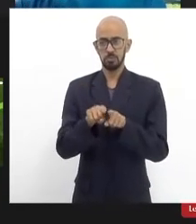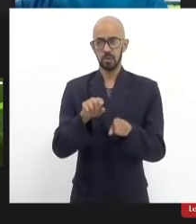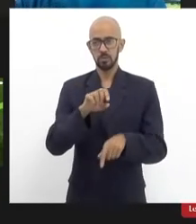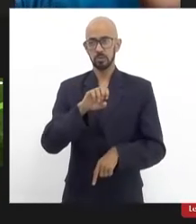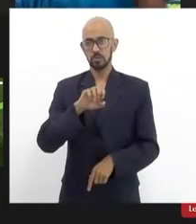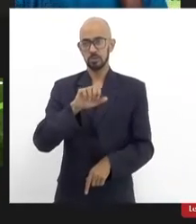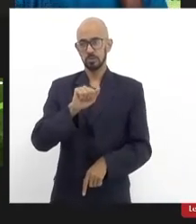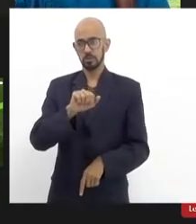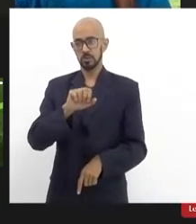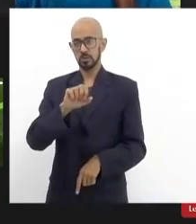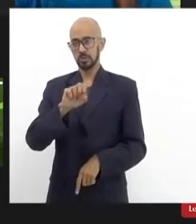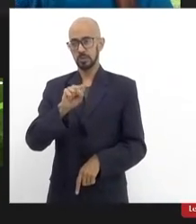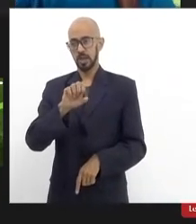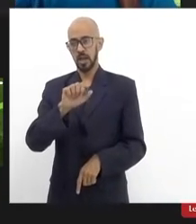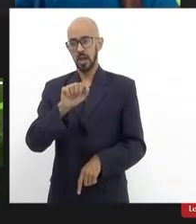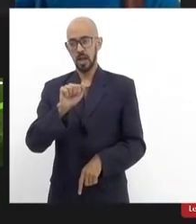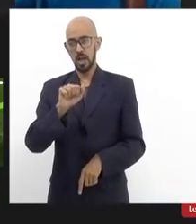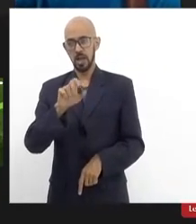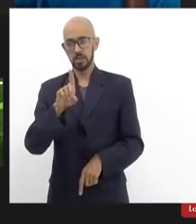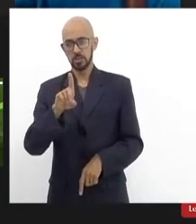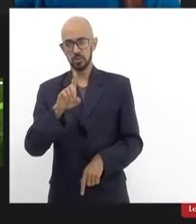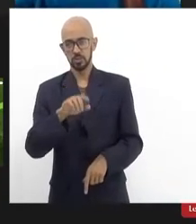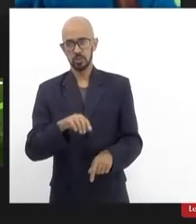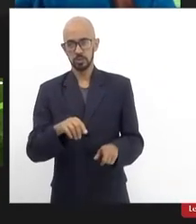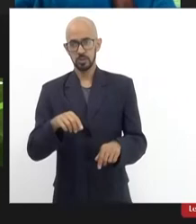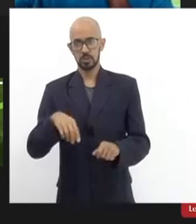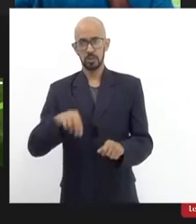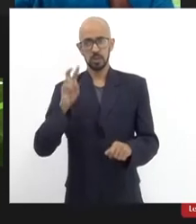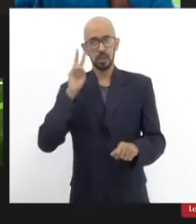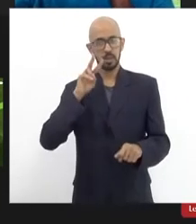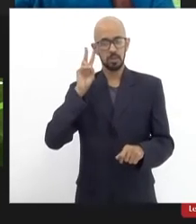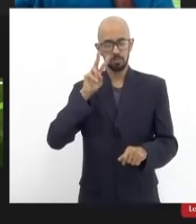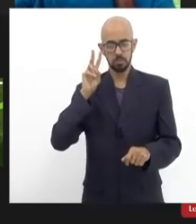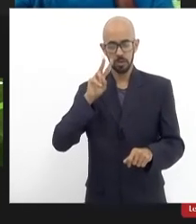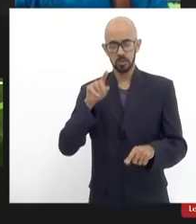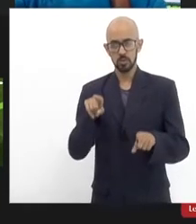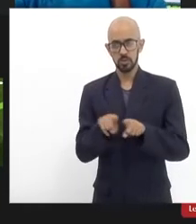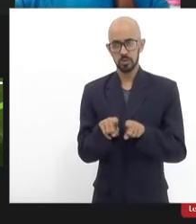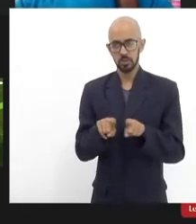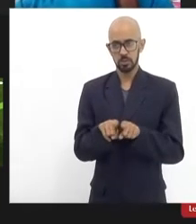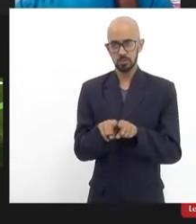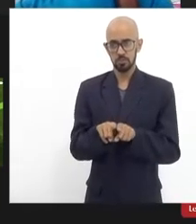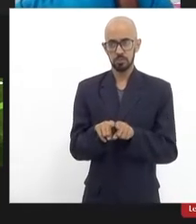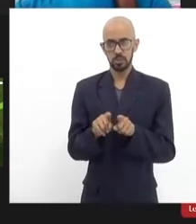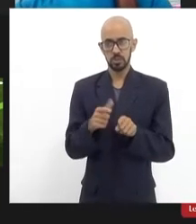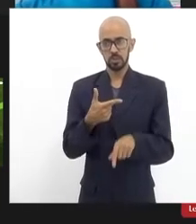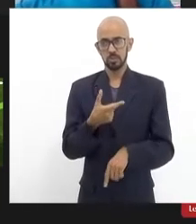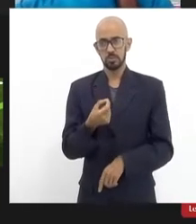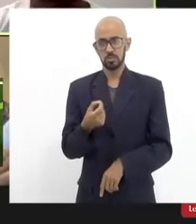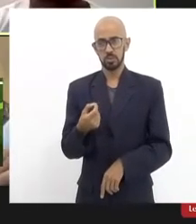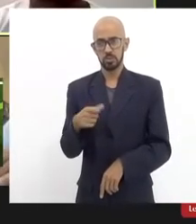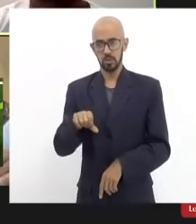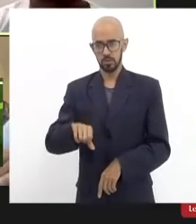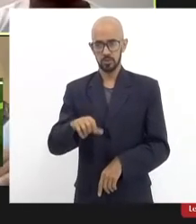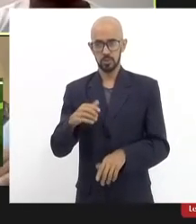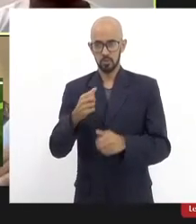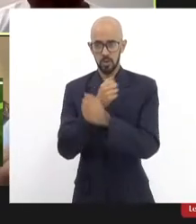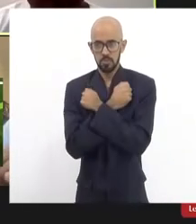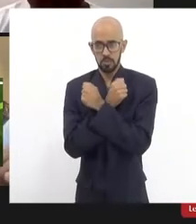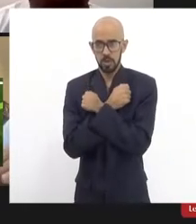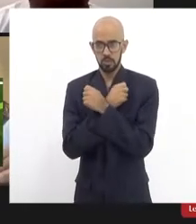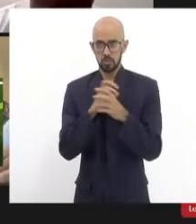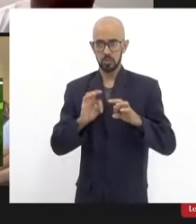a gente é muito importante está sempre sendo relembrado falou muito da decisão judicial de 2009 um abraço a todos